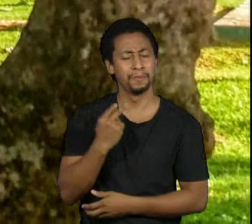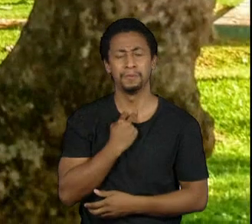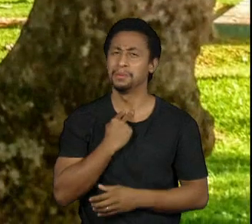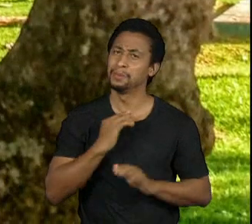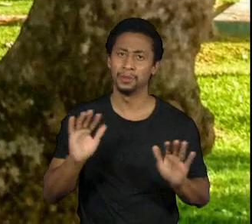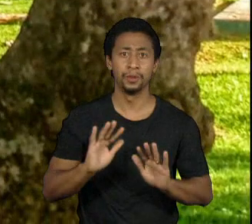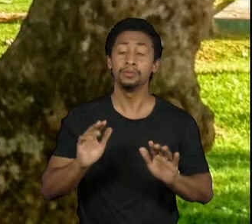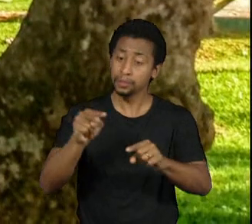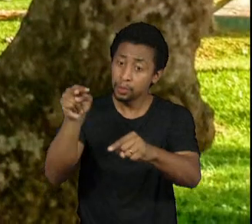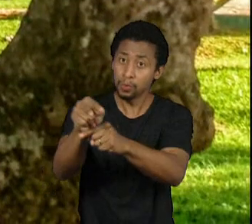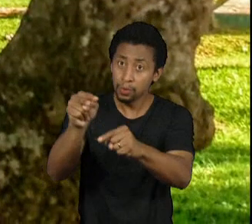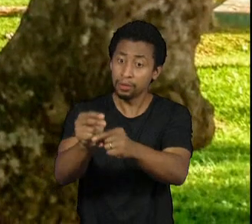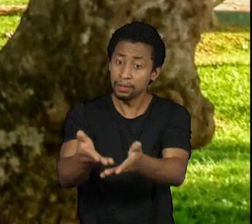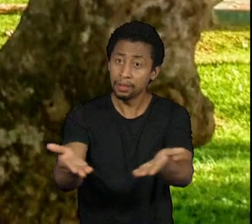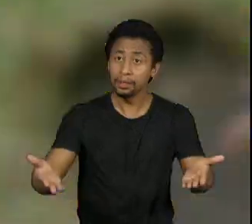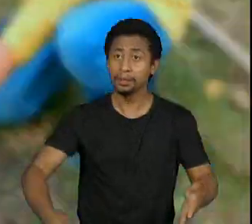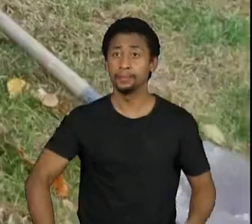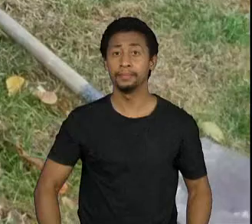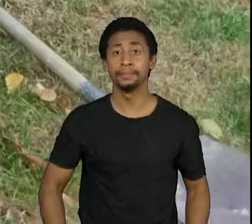cuidar dela.